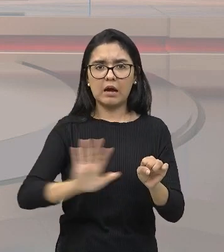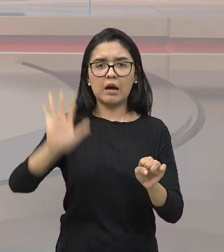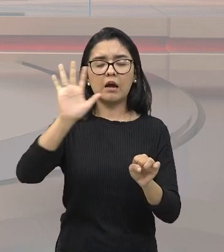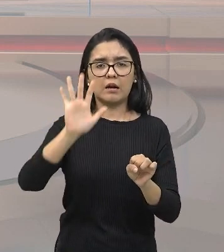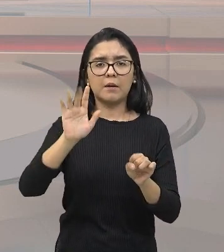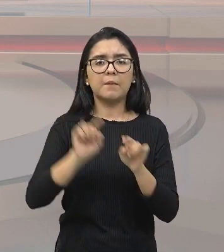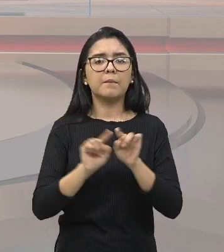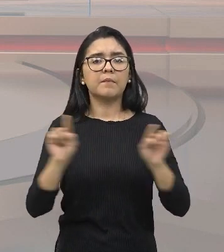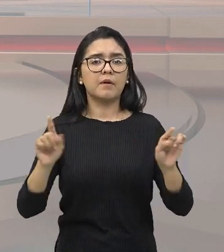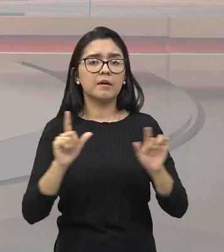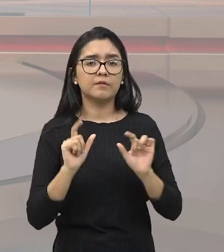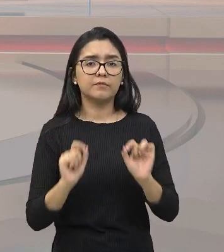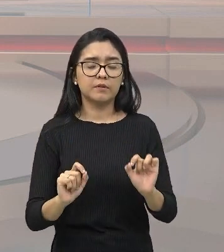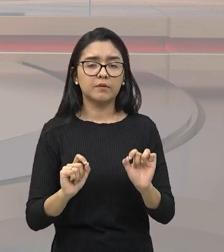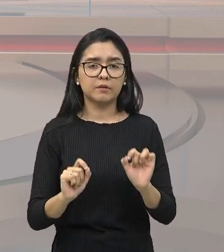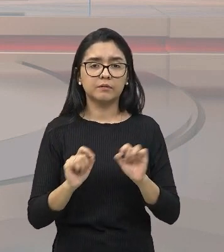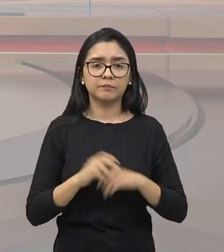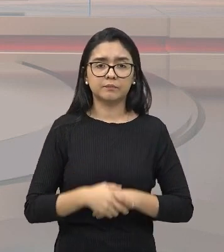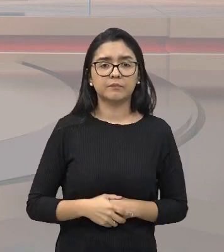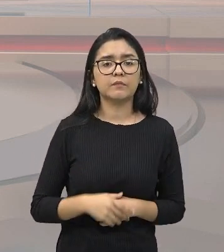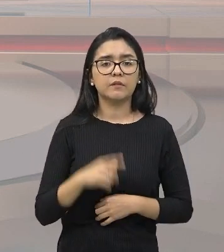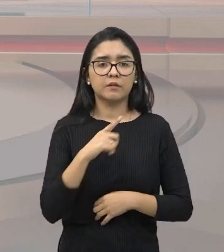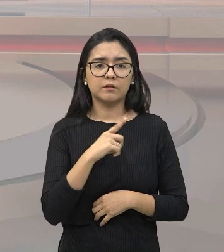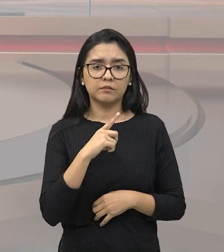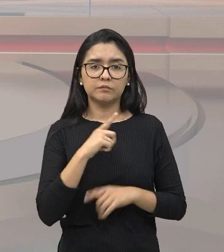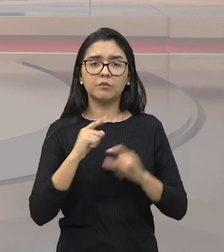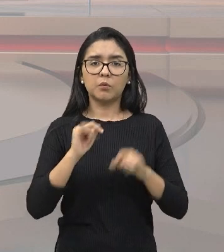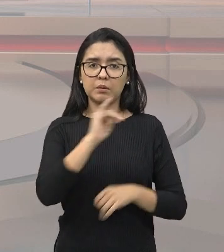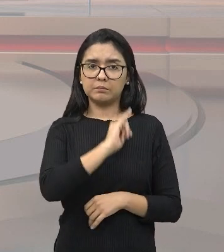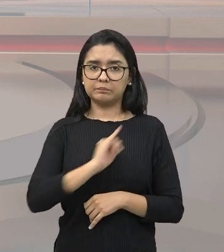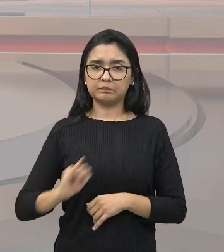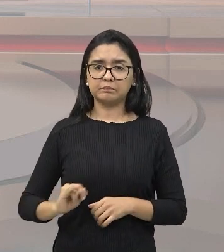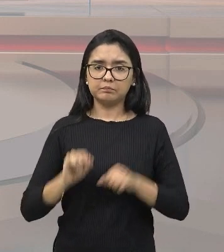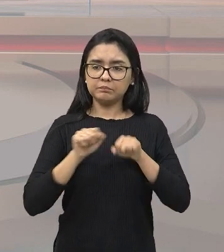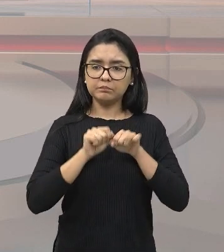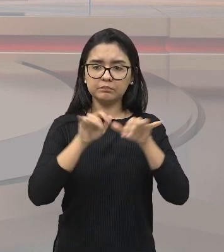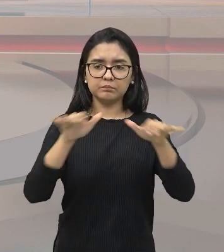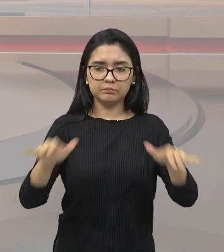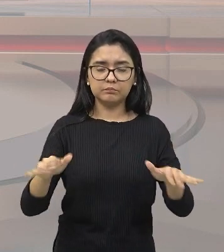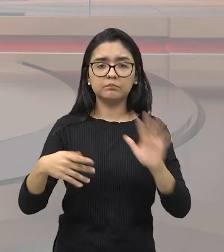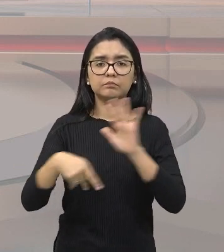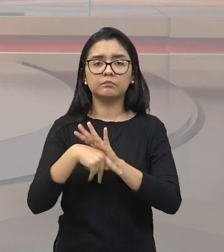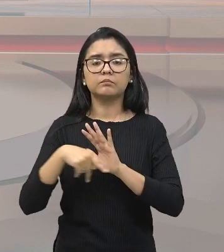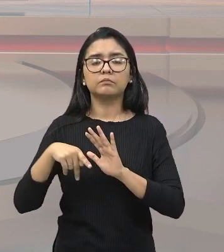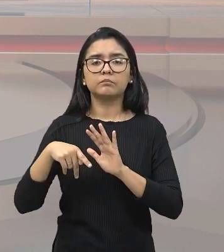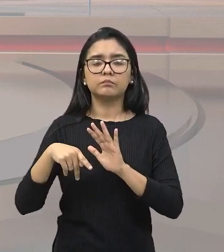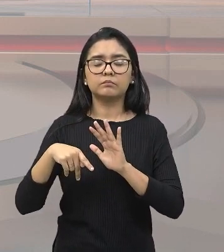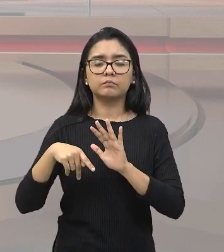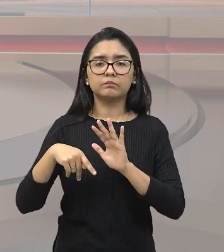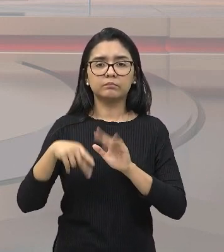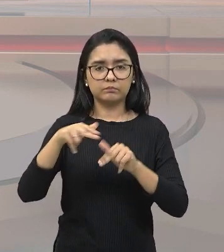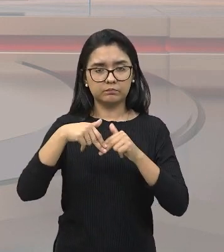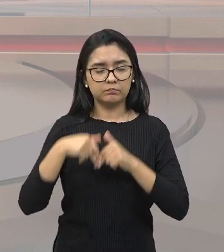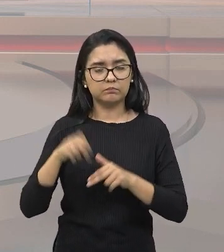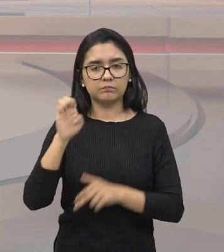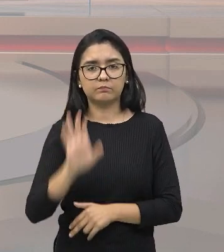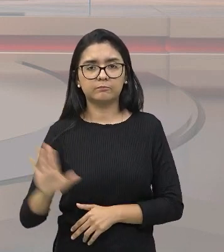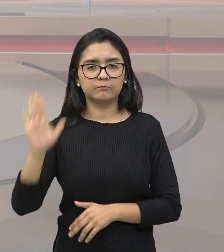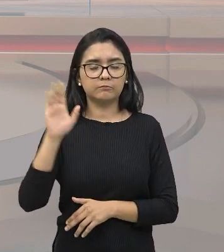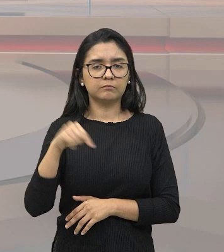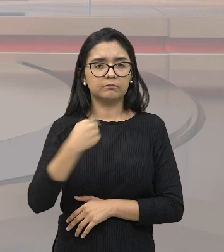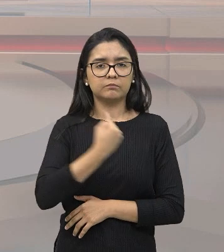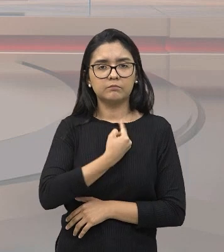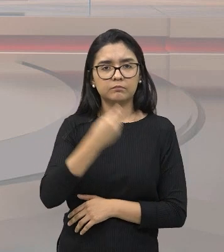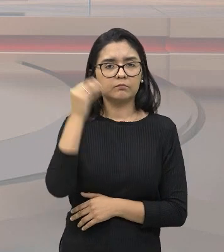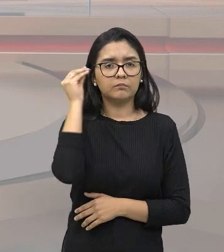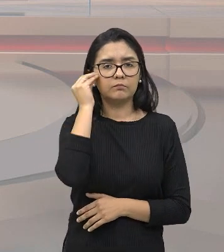sofrer com a questão do expansionismo imperialista das nações europeias. E, por conta disso, nós vamos começar a verificar